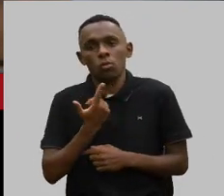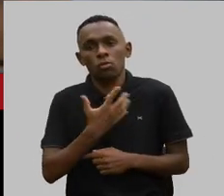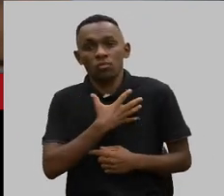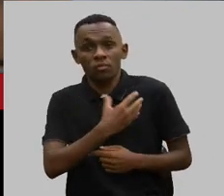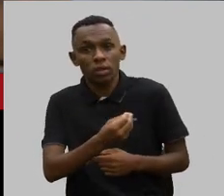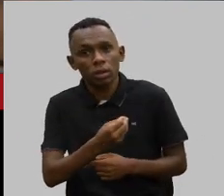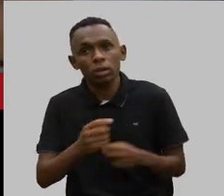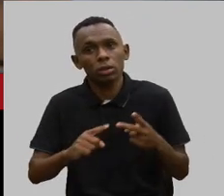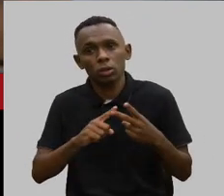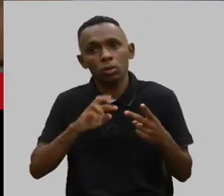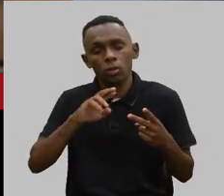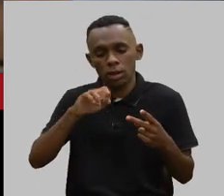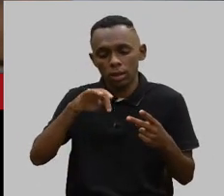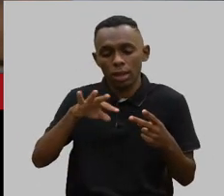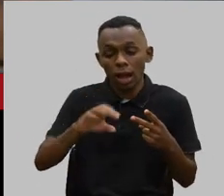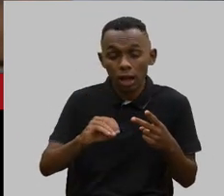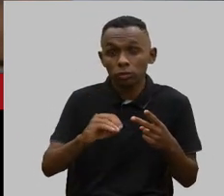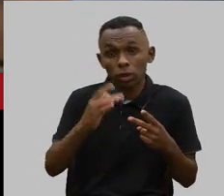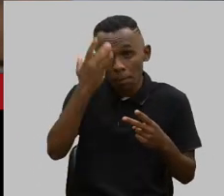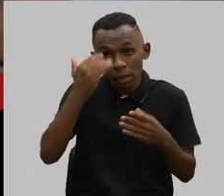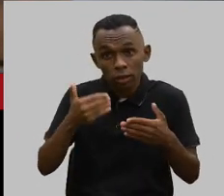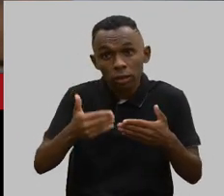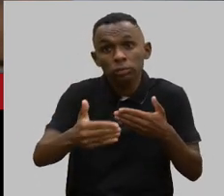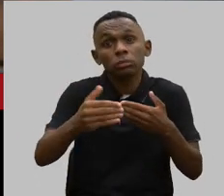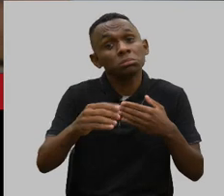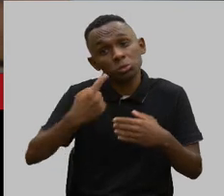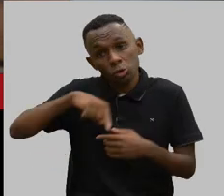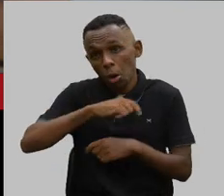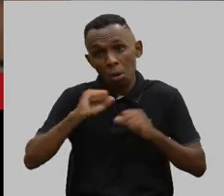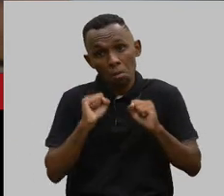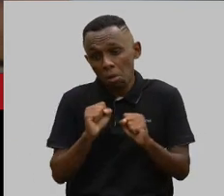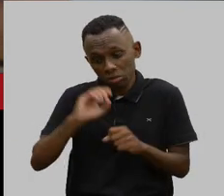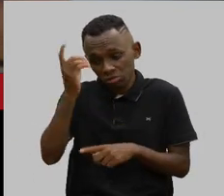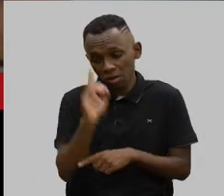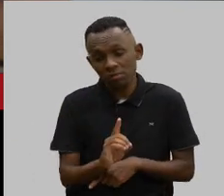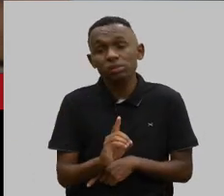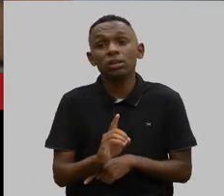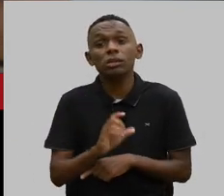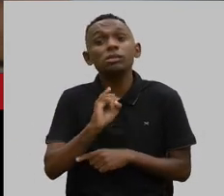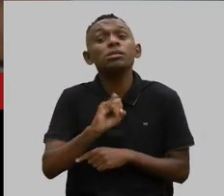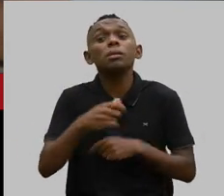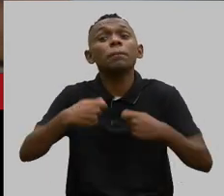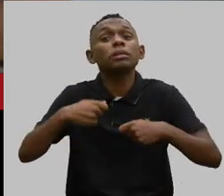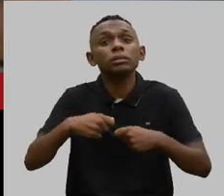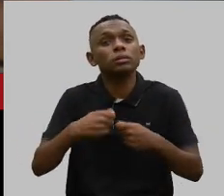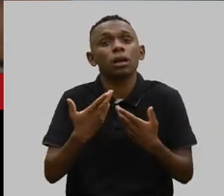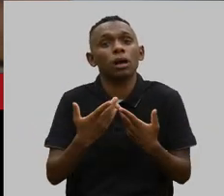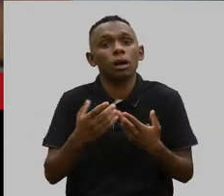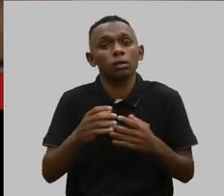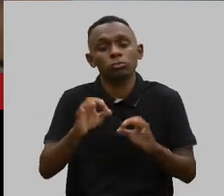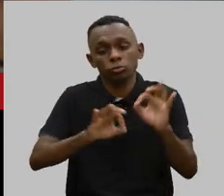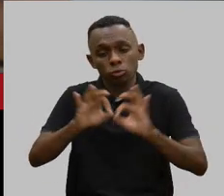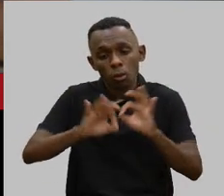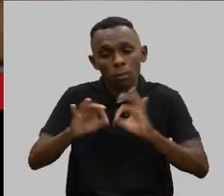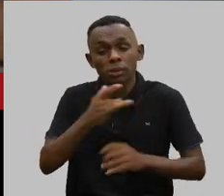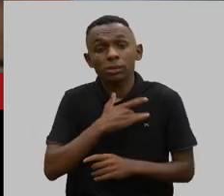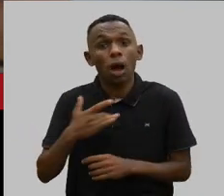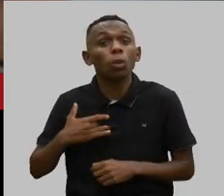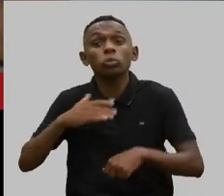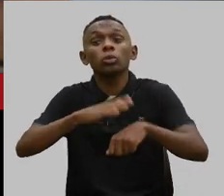mas nós podemos nos tornar deficientes amanhã. E aí? E se você precisar de um plano de saúde com a deficiência que você